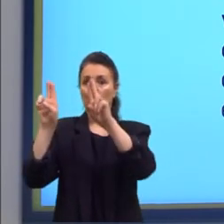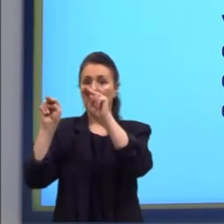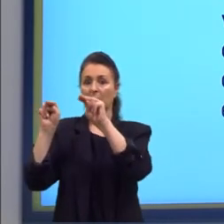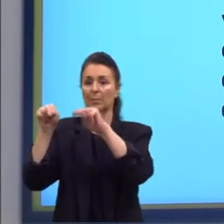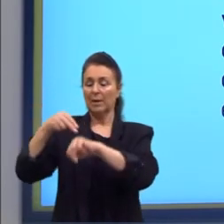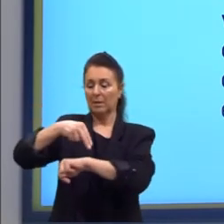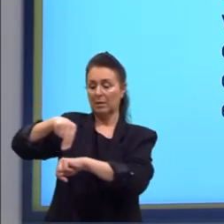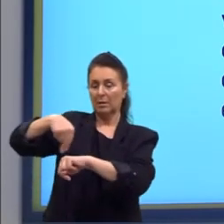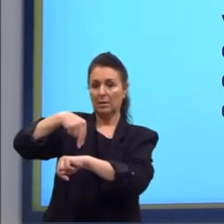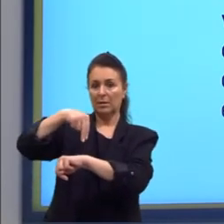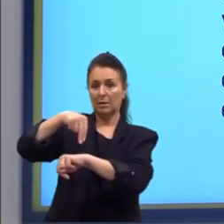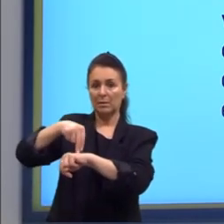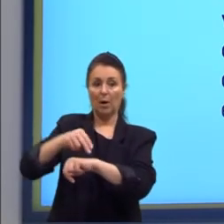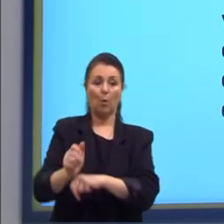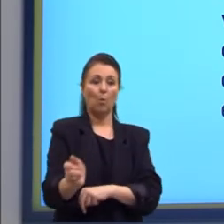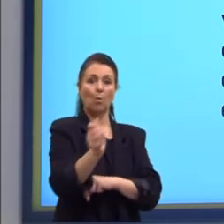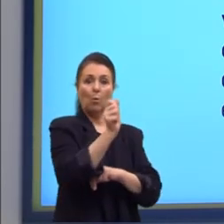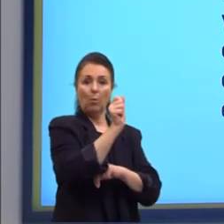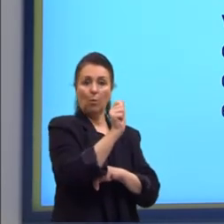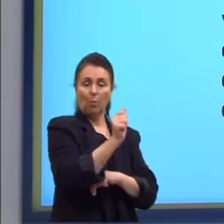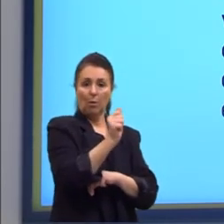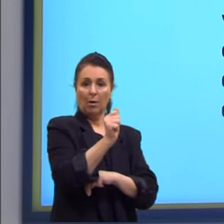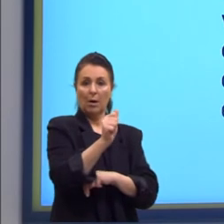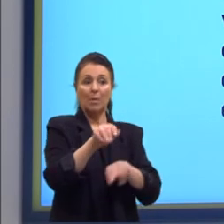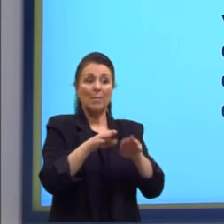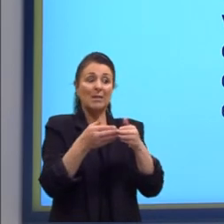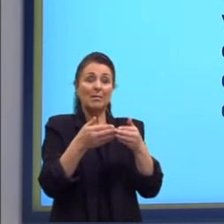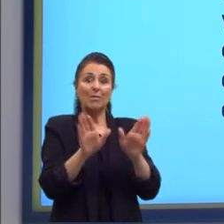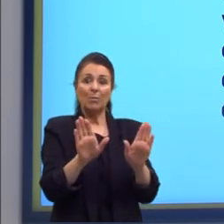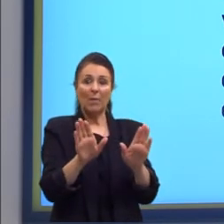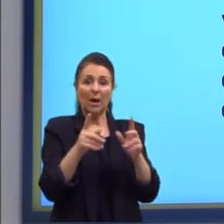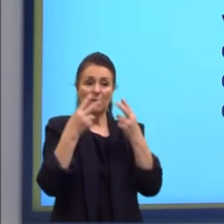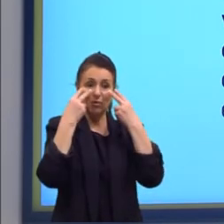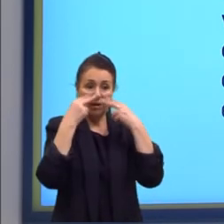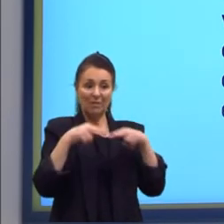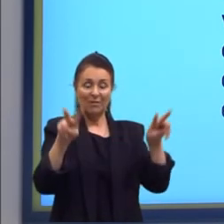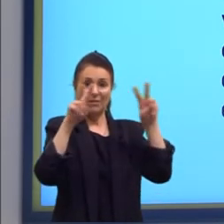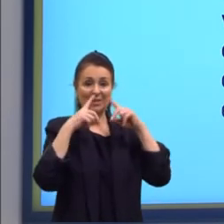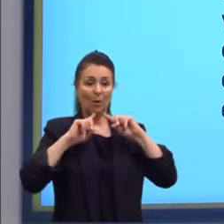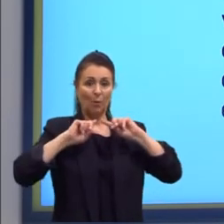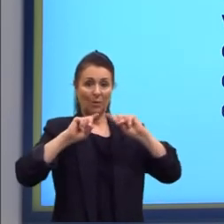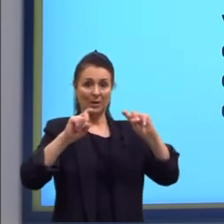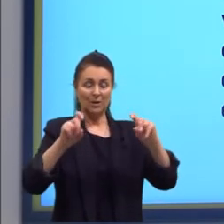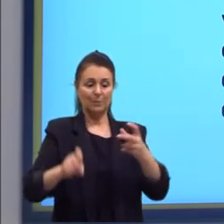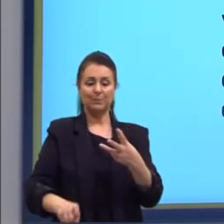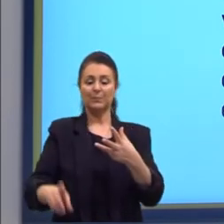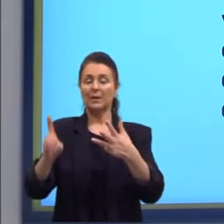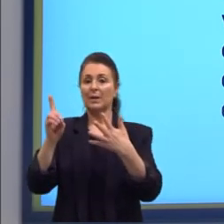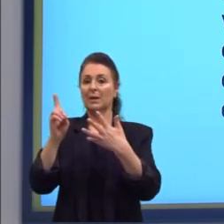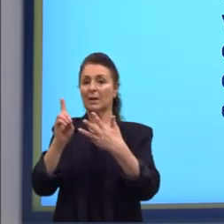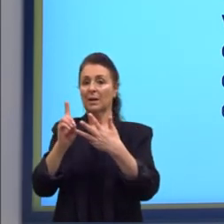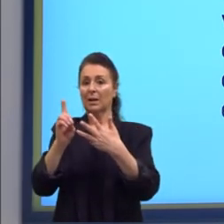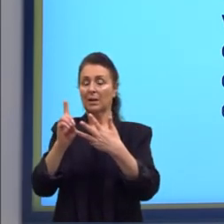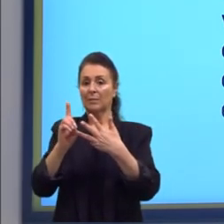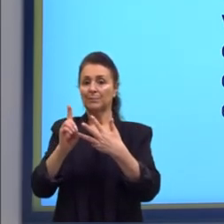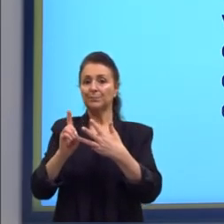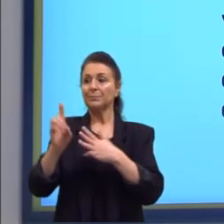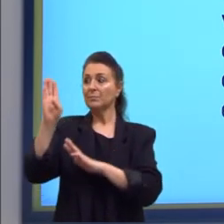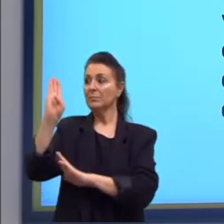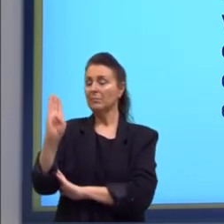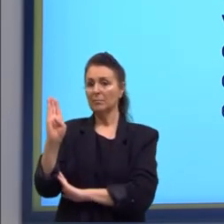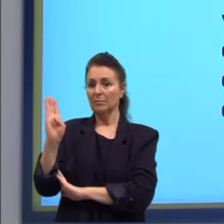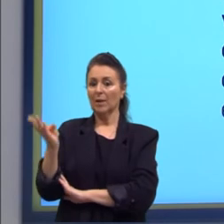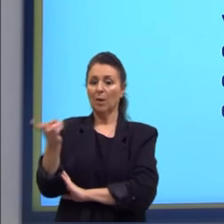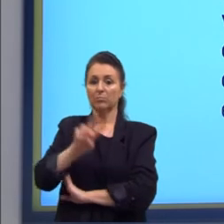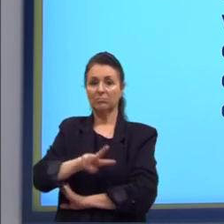nação como o texto A, mas sem perder a visão crítica. letra D, o texto B em oposição